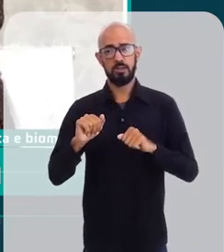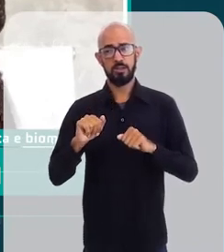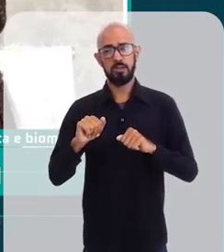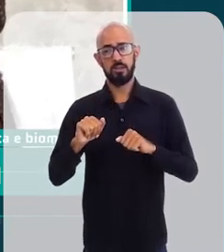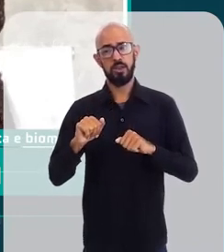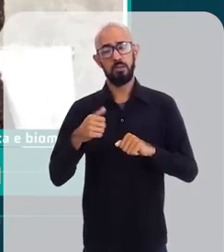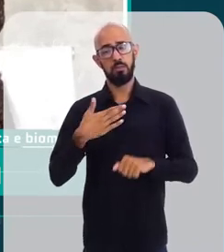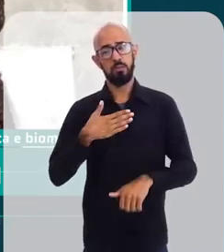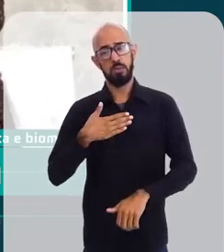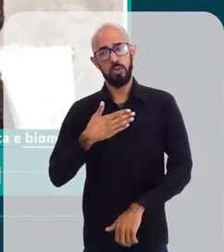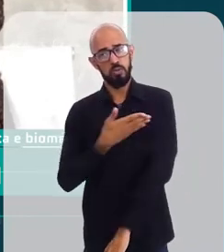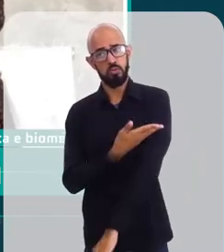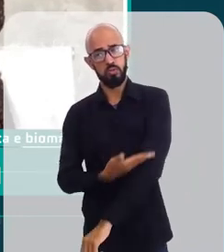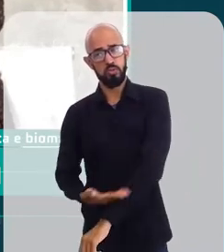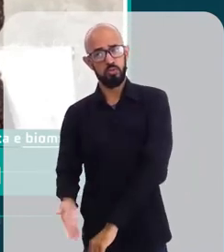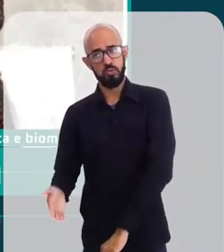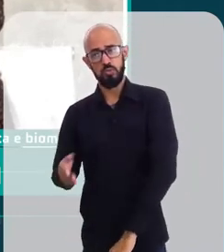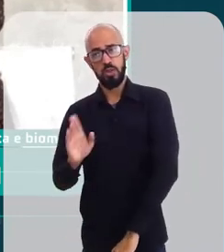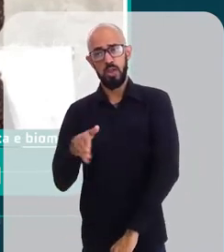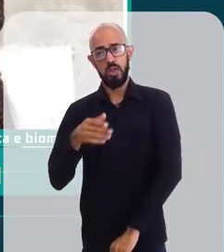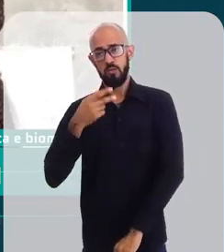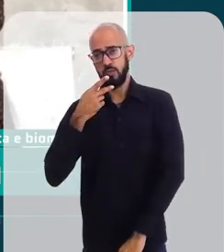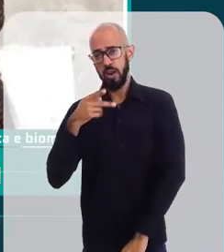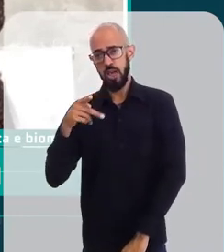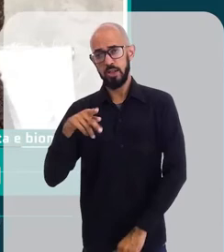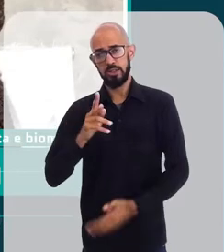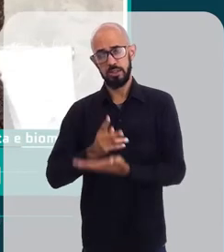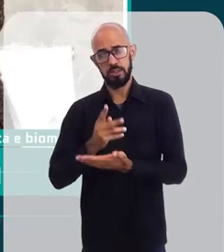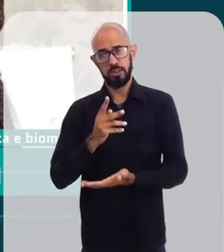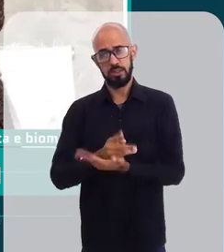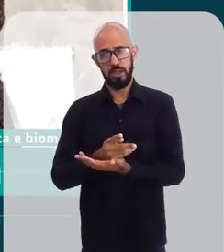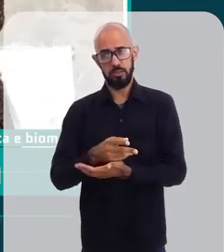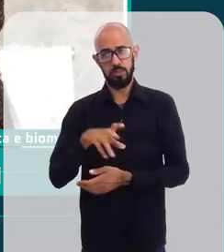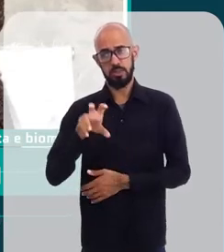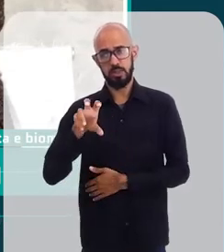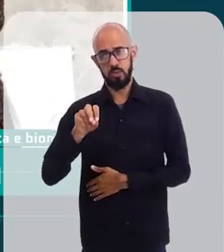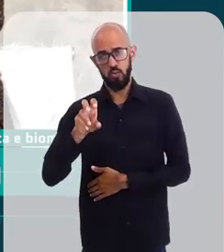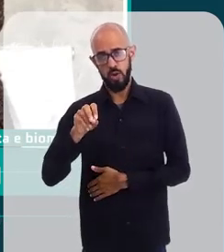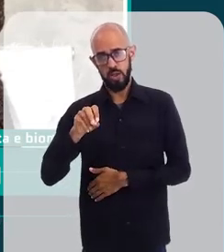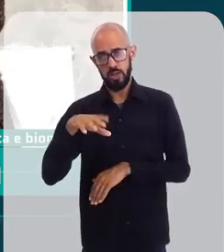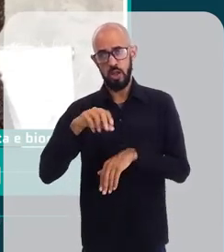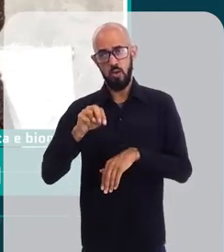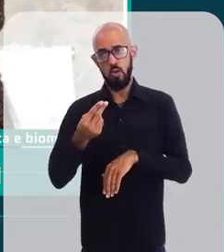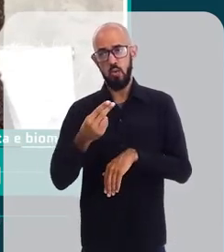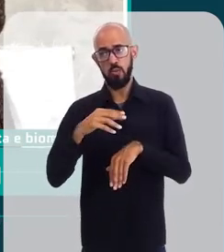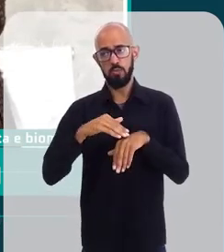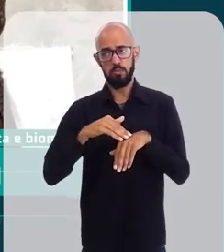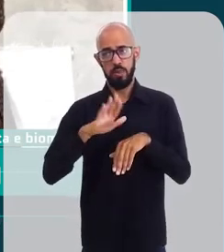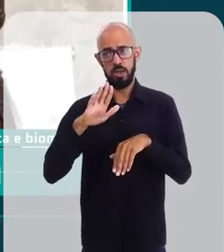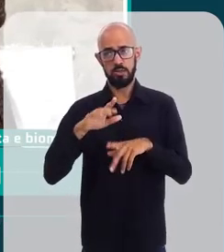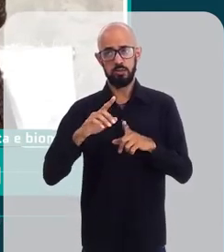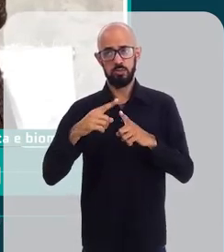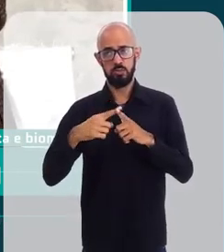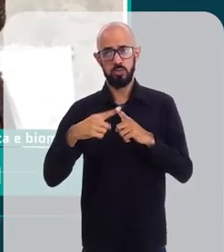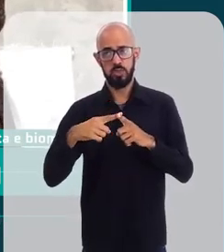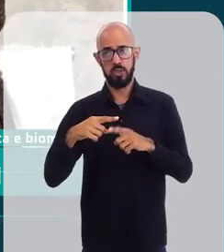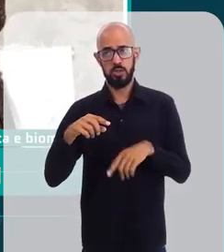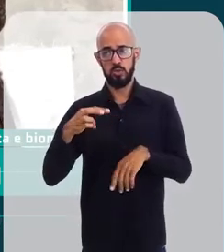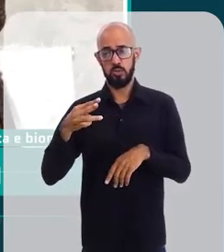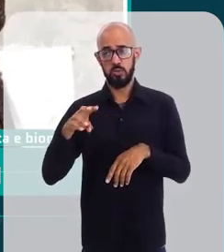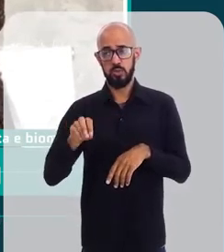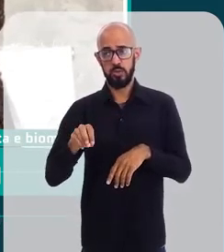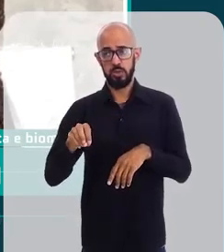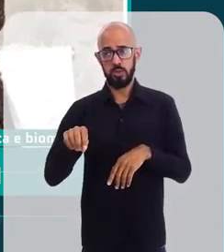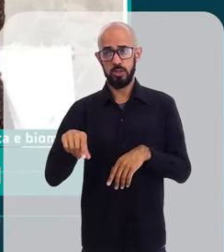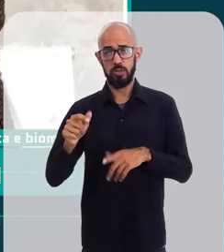eu costumo prescrever o filtro solar sempre de fator 50 para cima, porque o fator